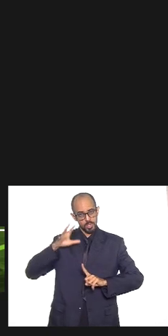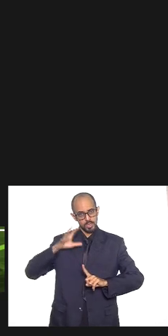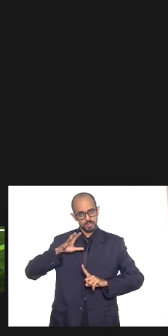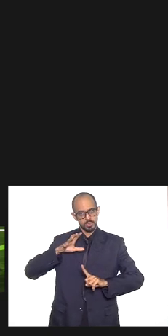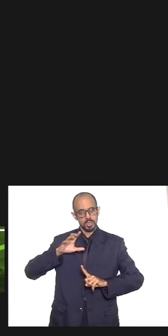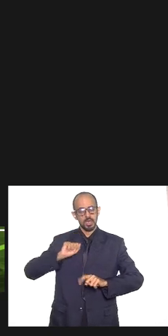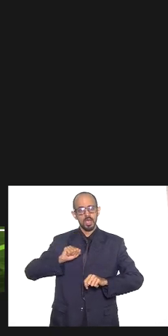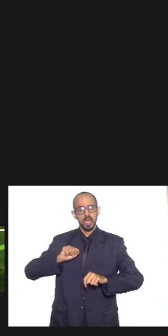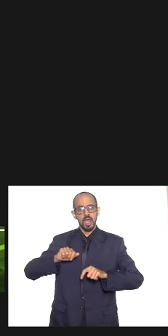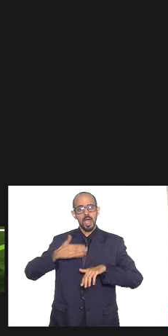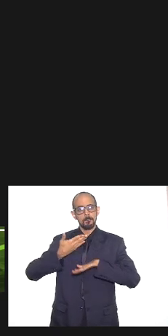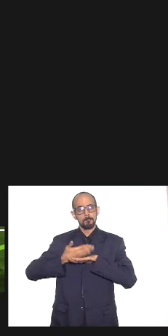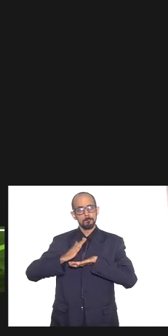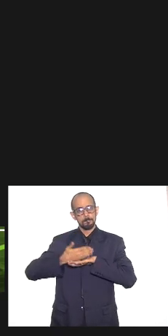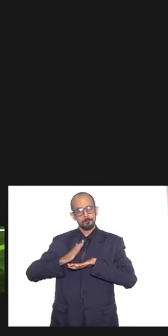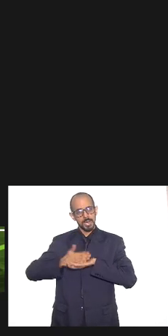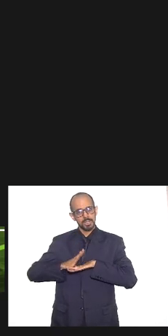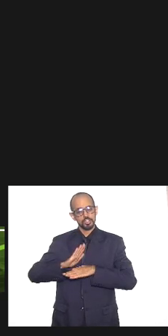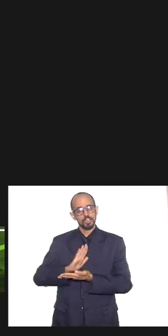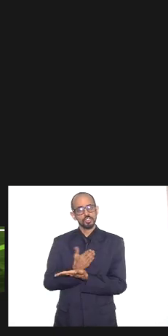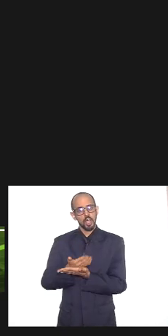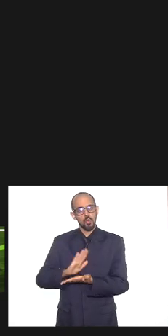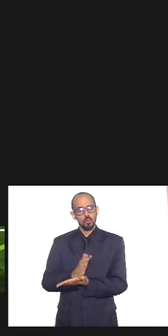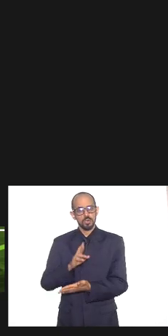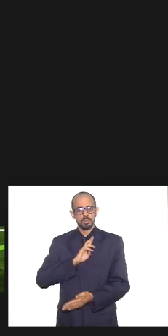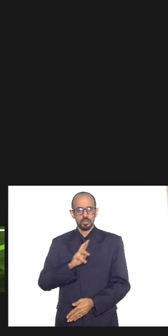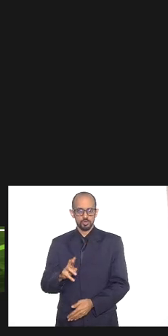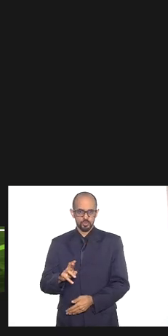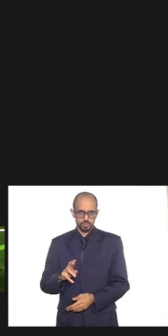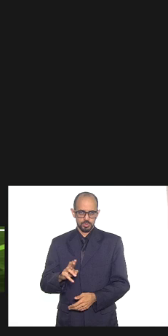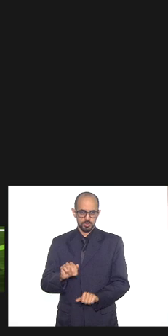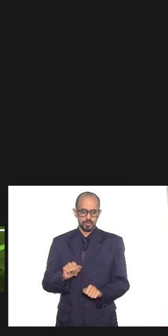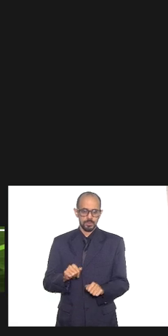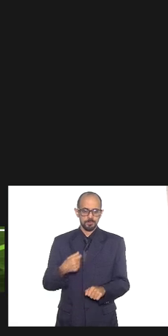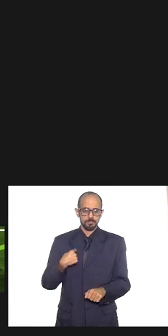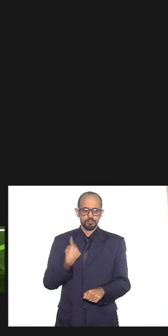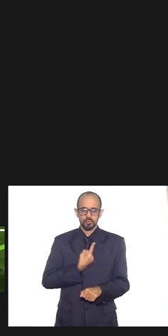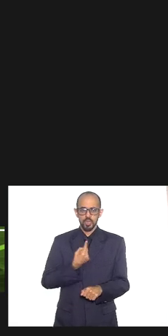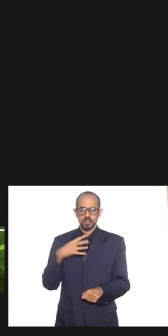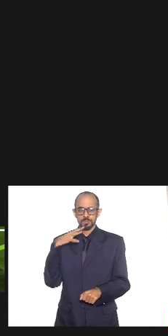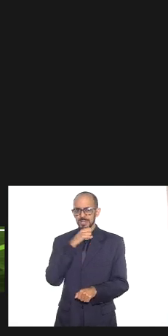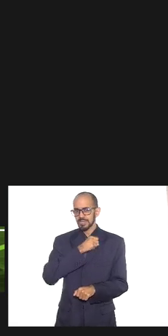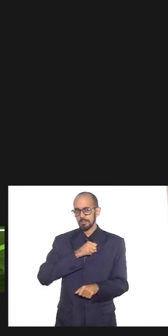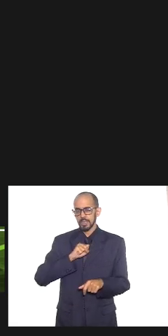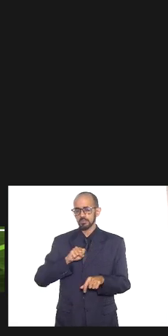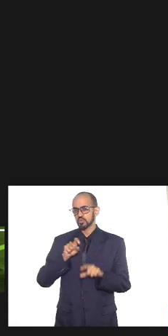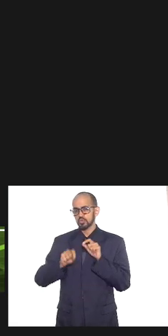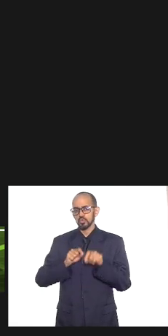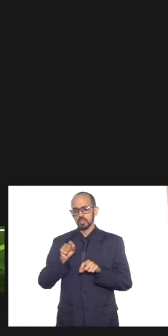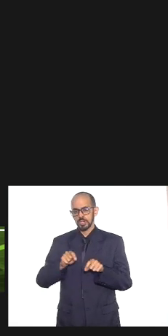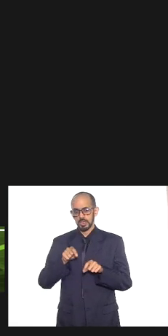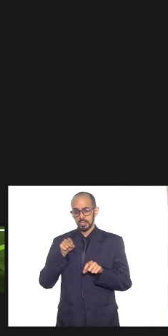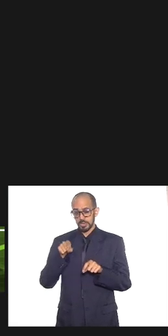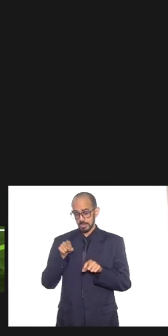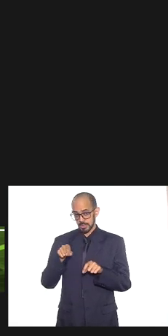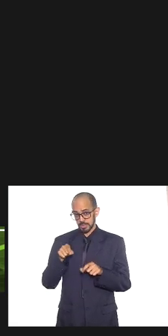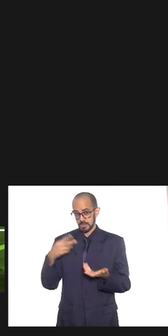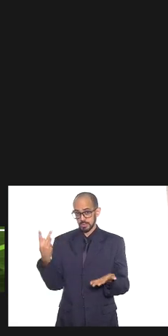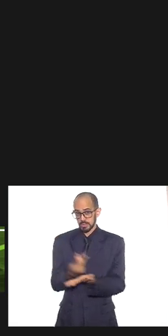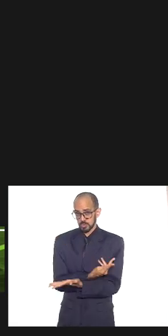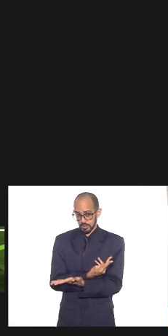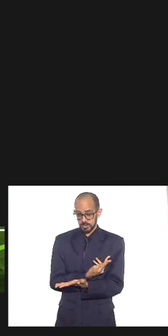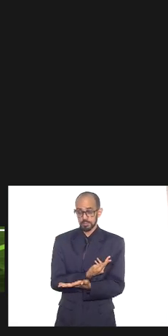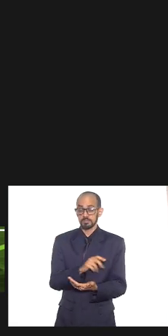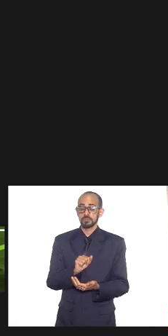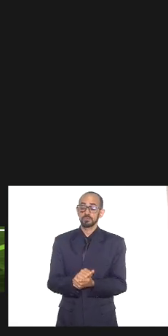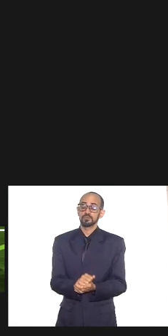atuação a prática de determinadas religiões nós constatamos na prática que essas ocorrências pelo